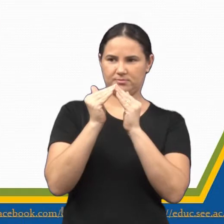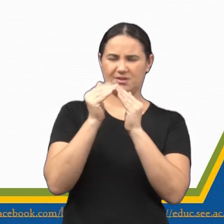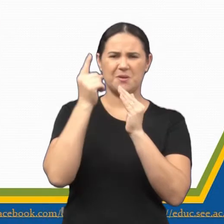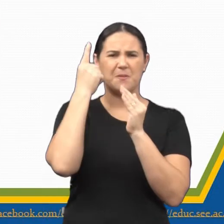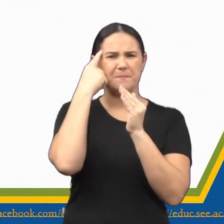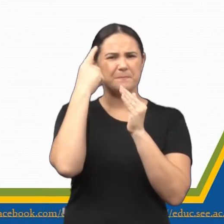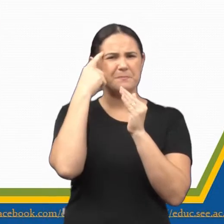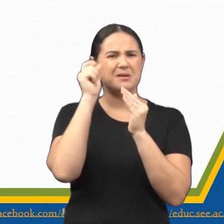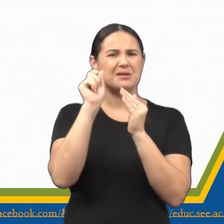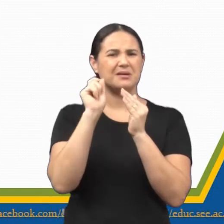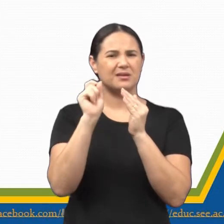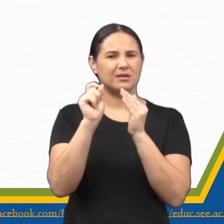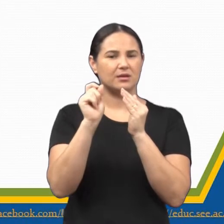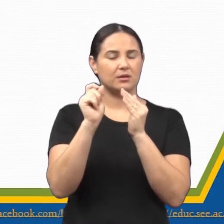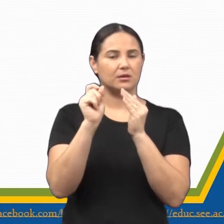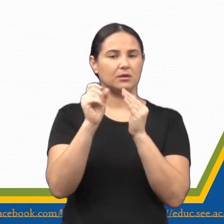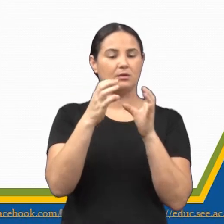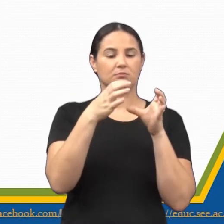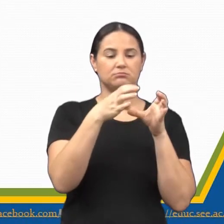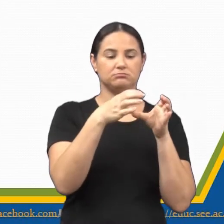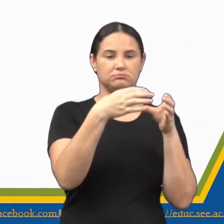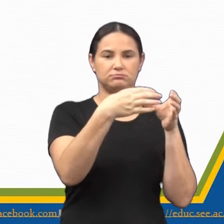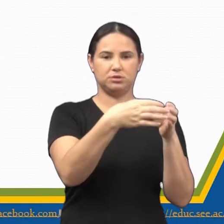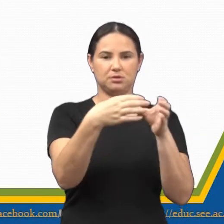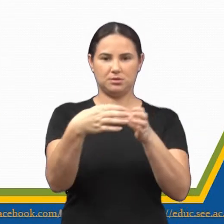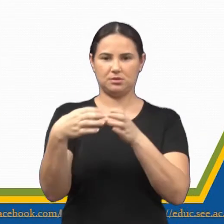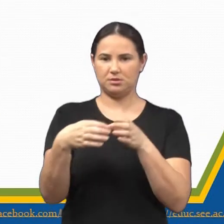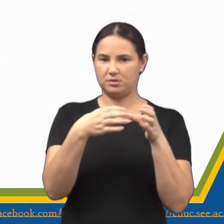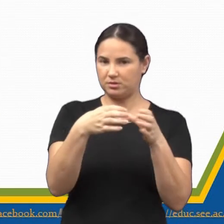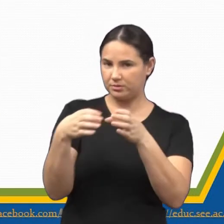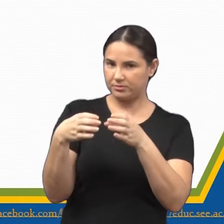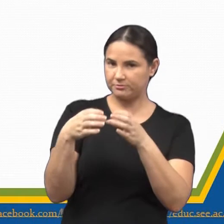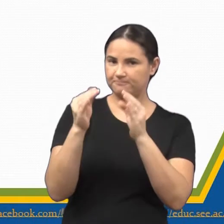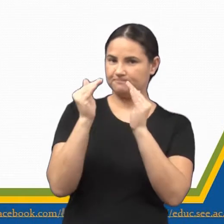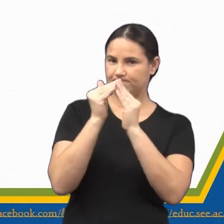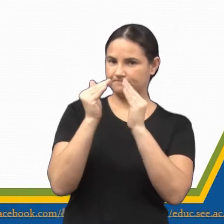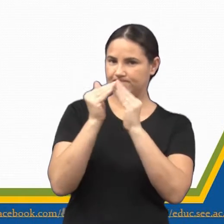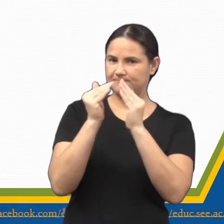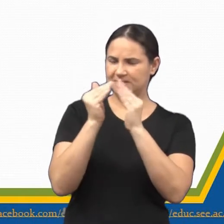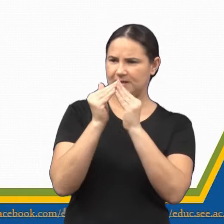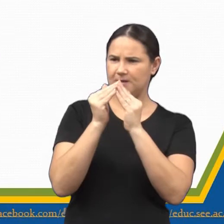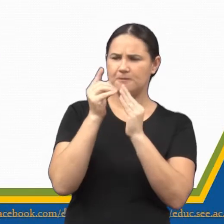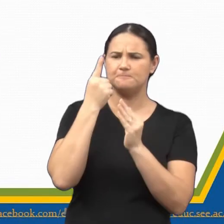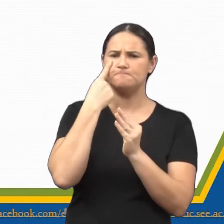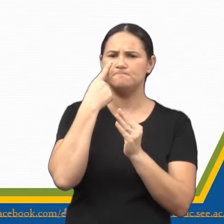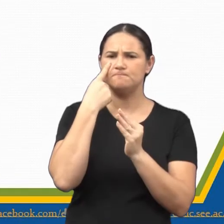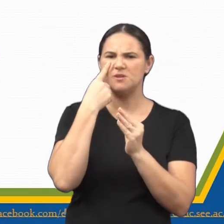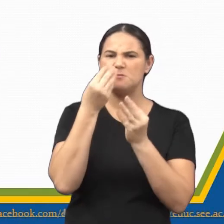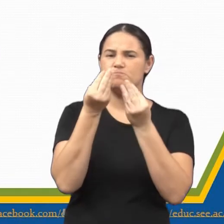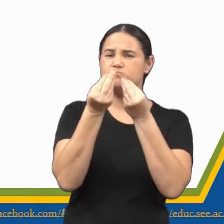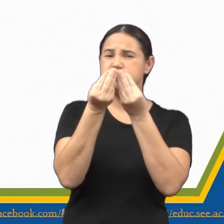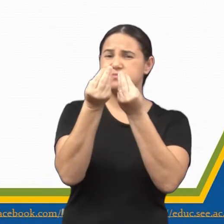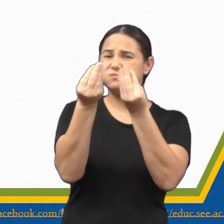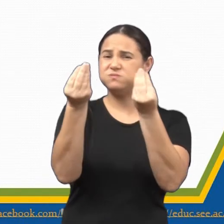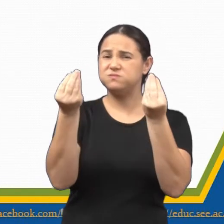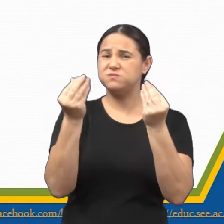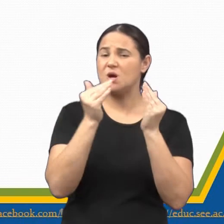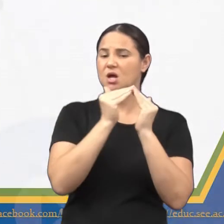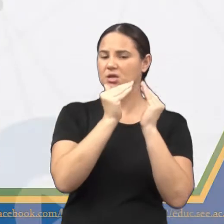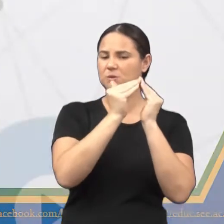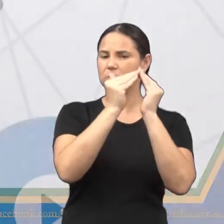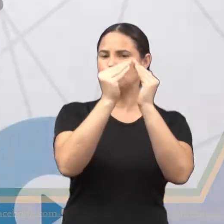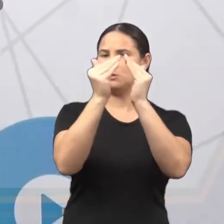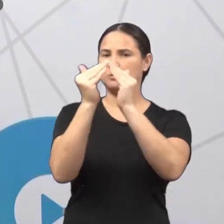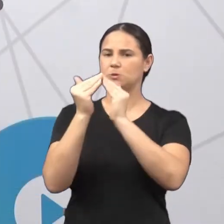penso em quê? Em residências, casas, né? Observe aí, Esse bairro é repleto, né? De casas, né? De